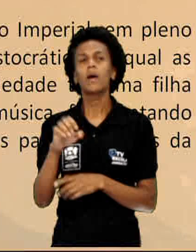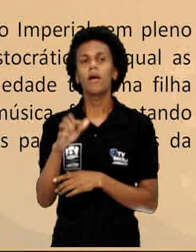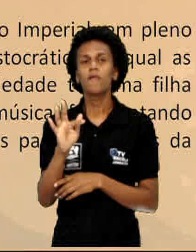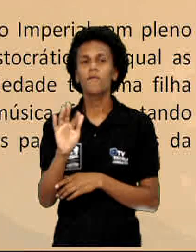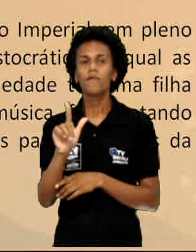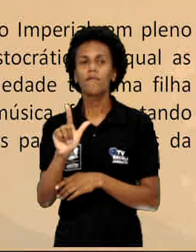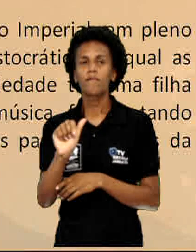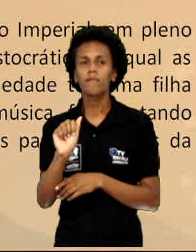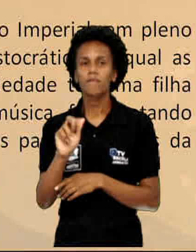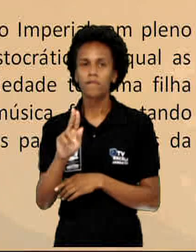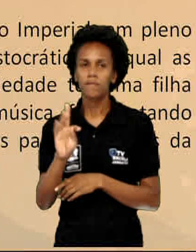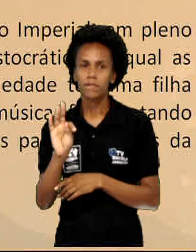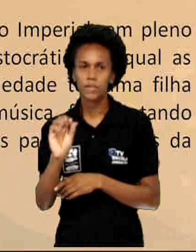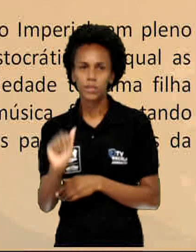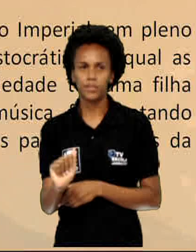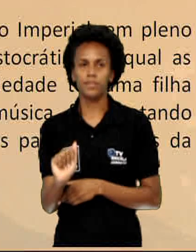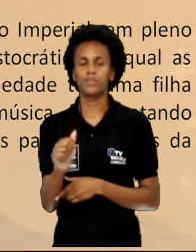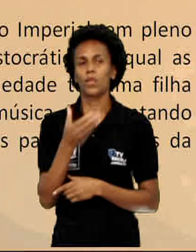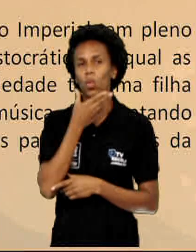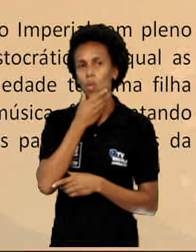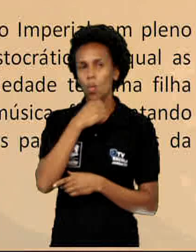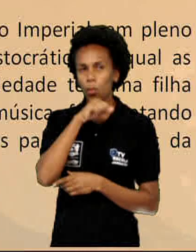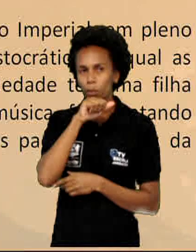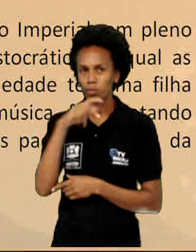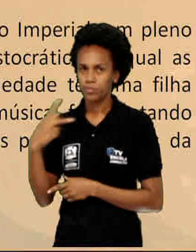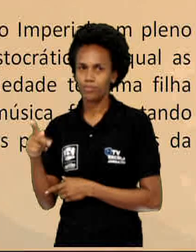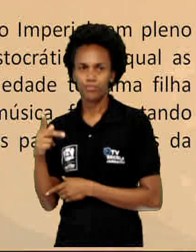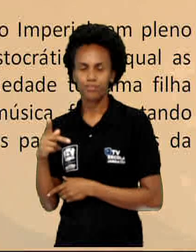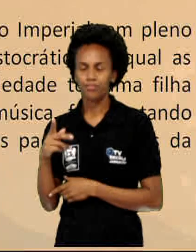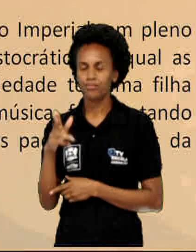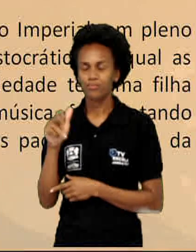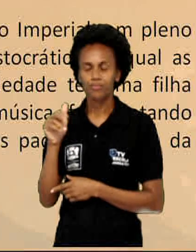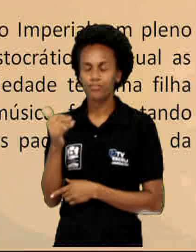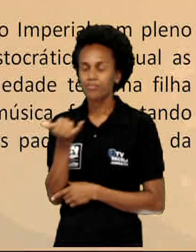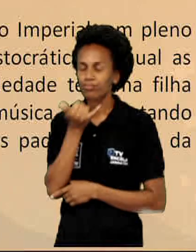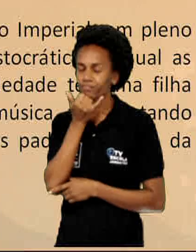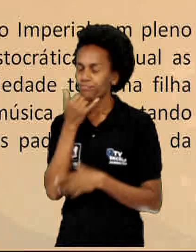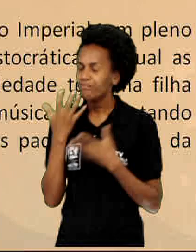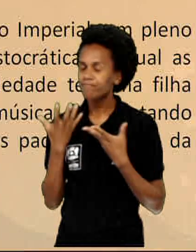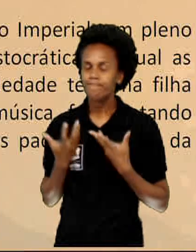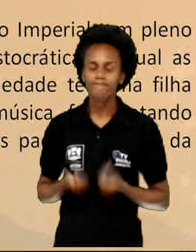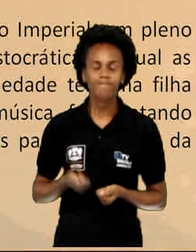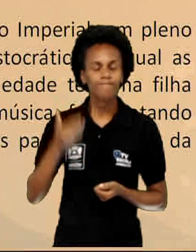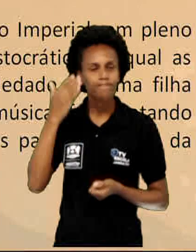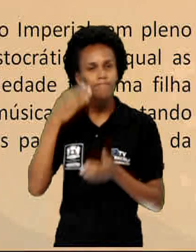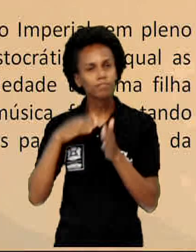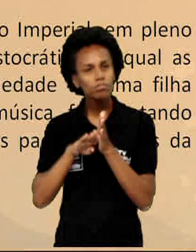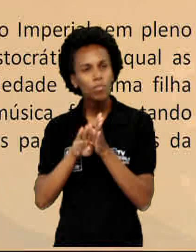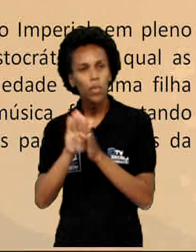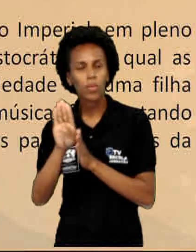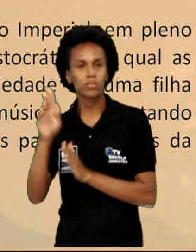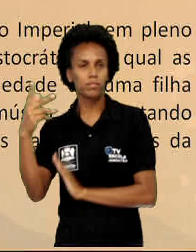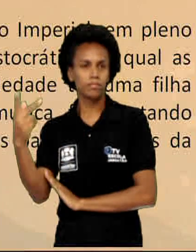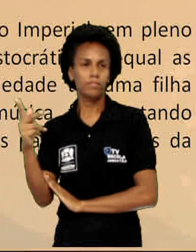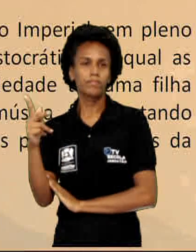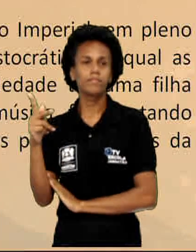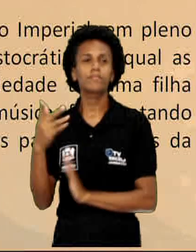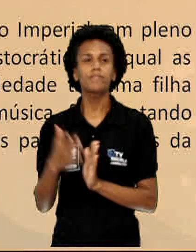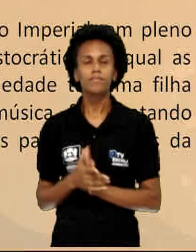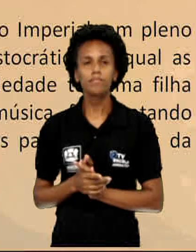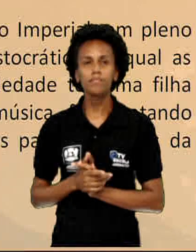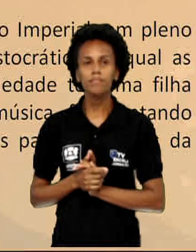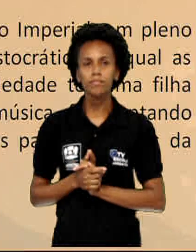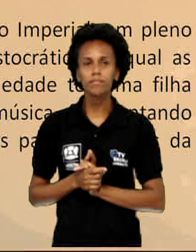Chiquinha Gonzaga nunca a perdoou nem aceitou o seu sucesso. Chegava a mandar pessoas